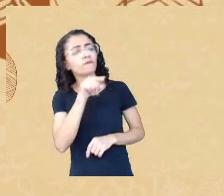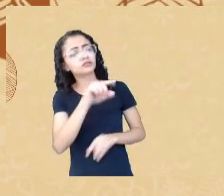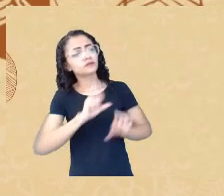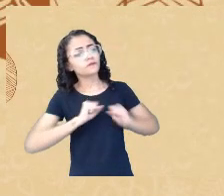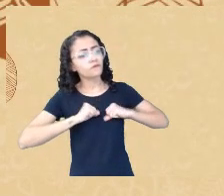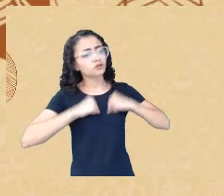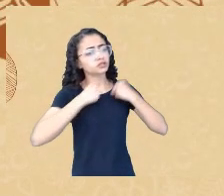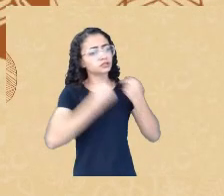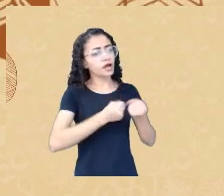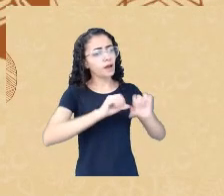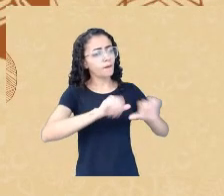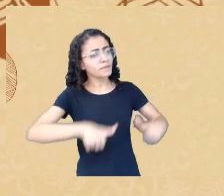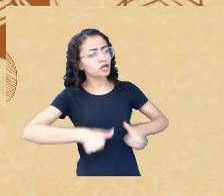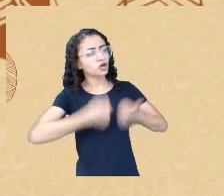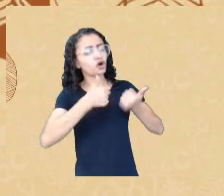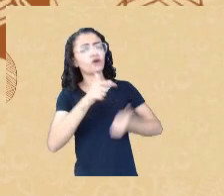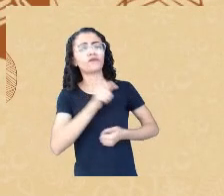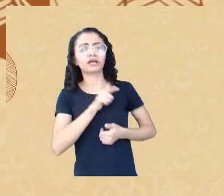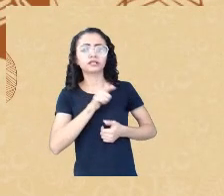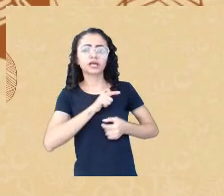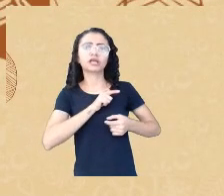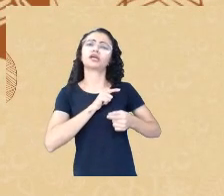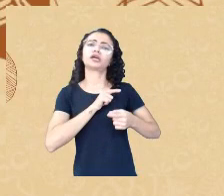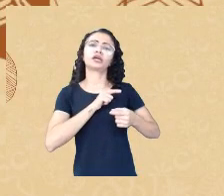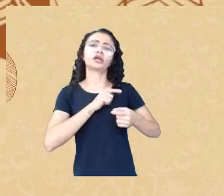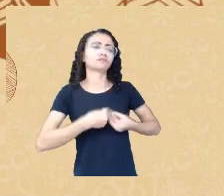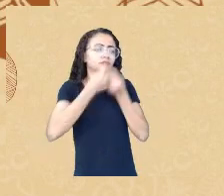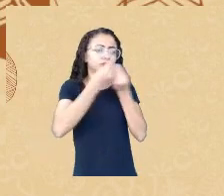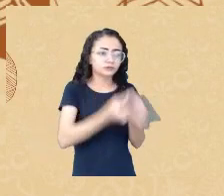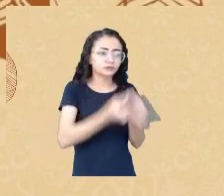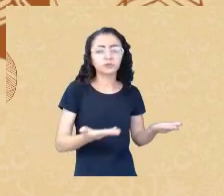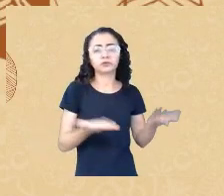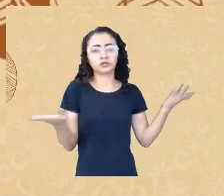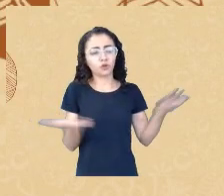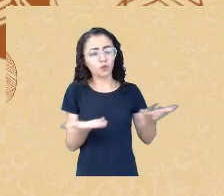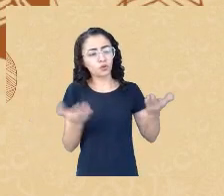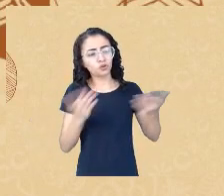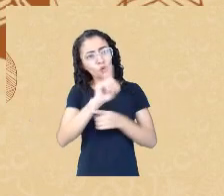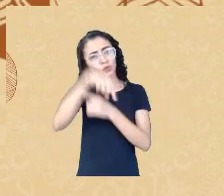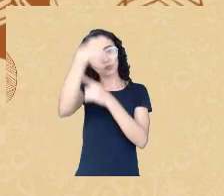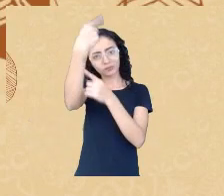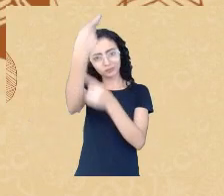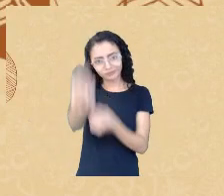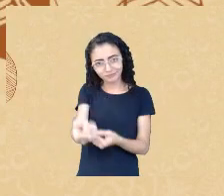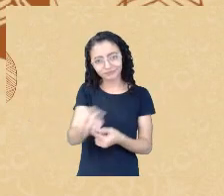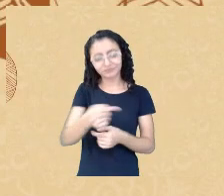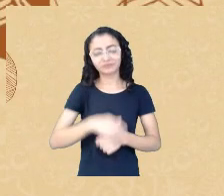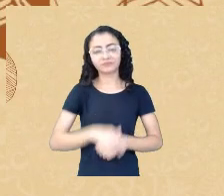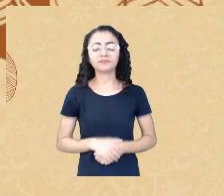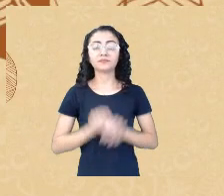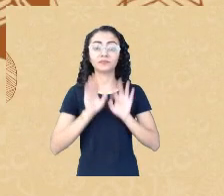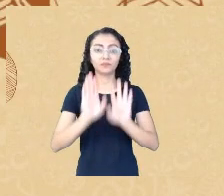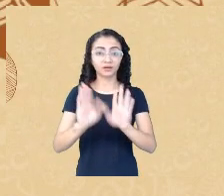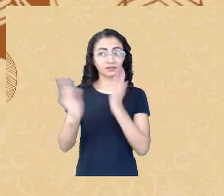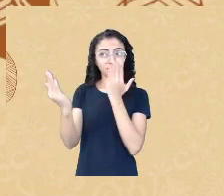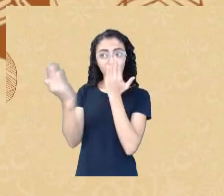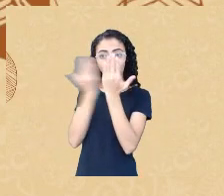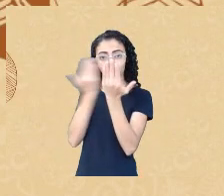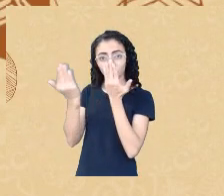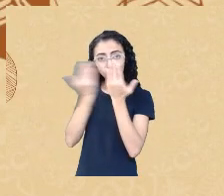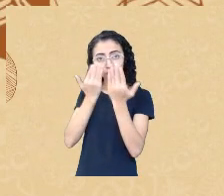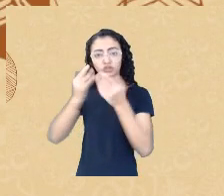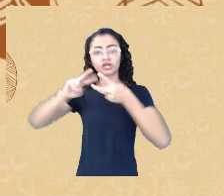será compensado nesta ou na próxima vida tá certo e por outro lado a psicologia e também a genética